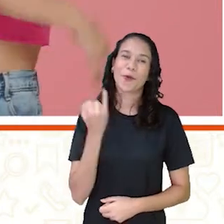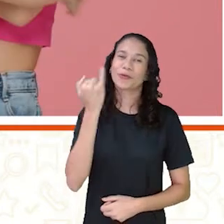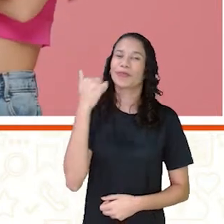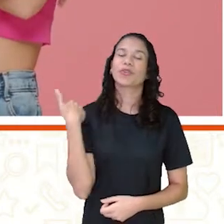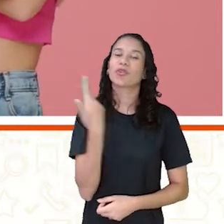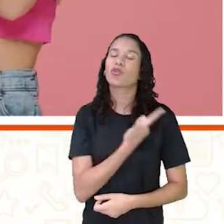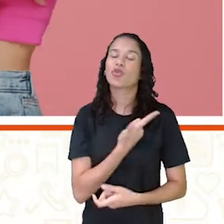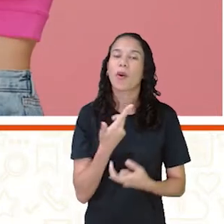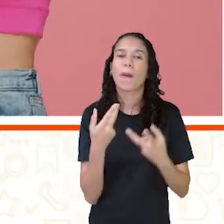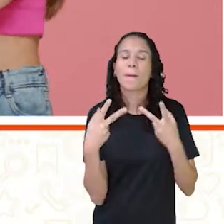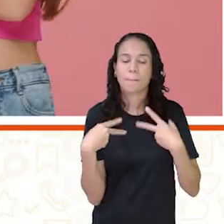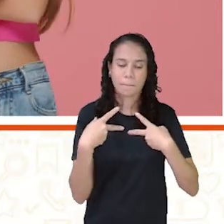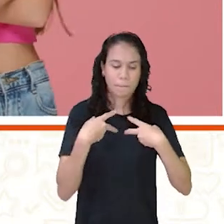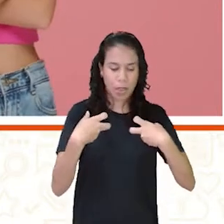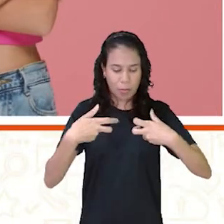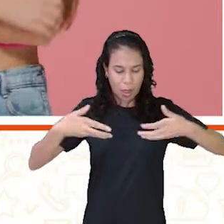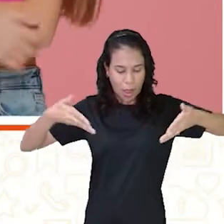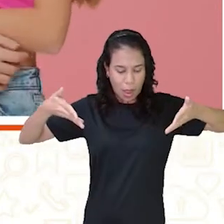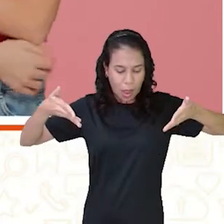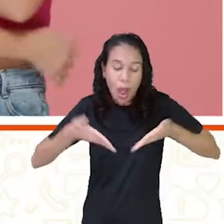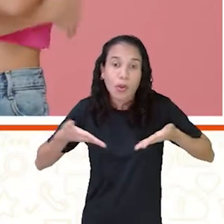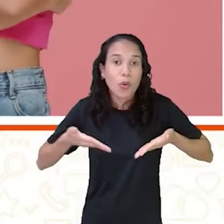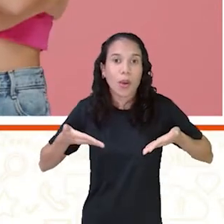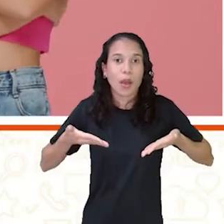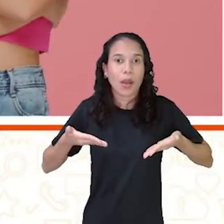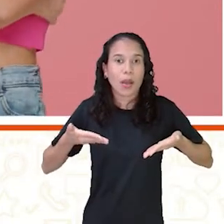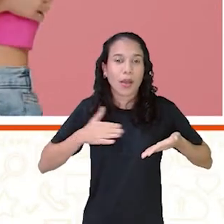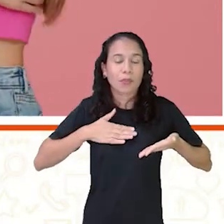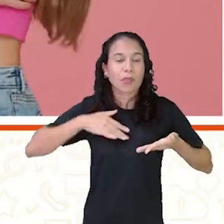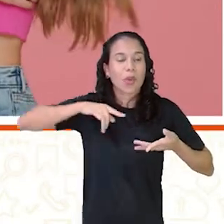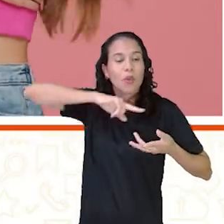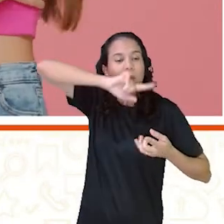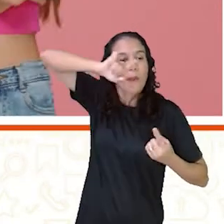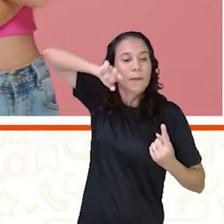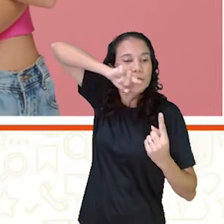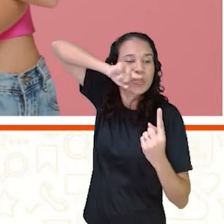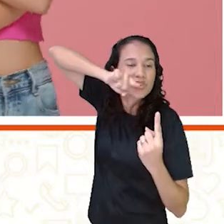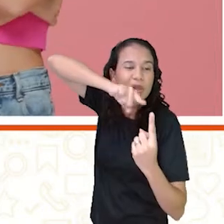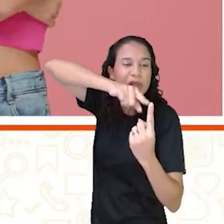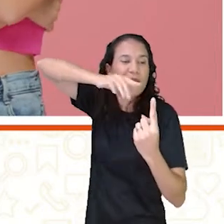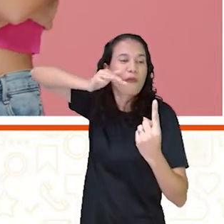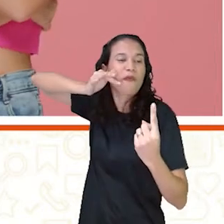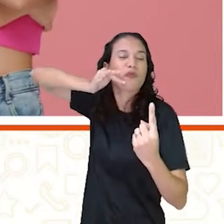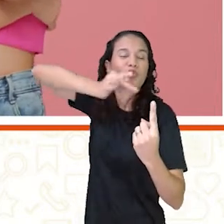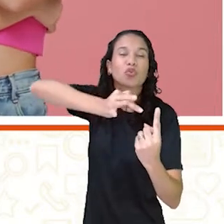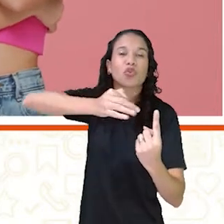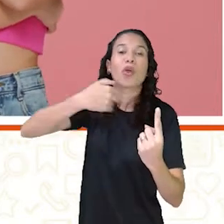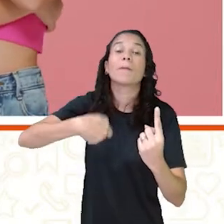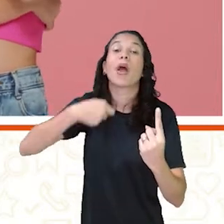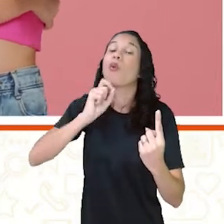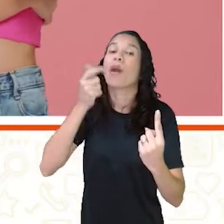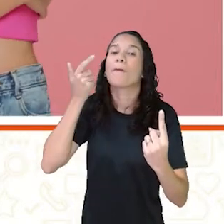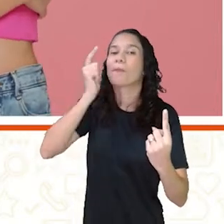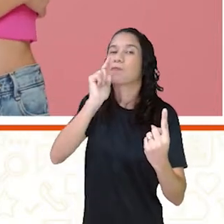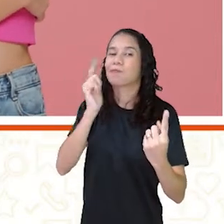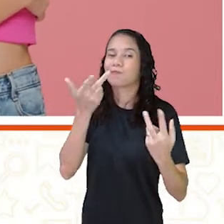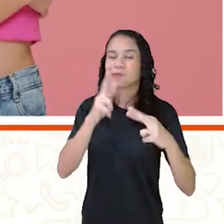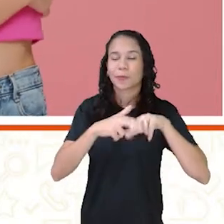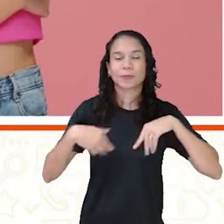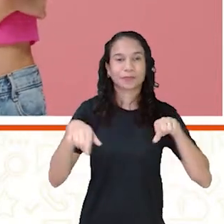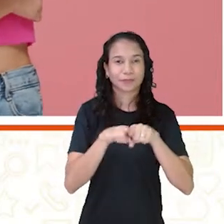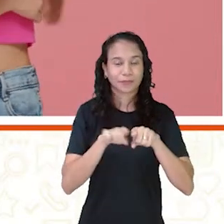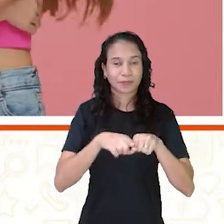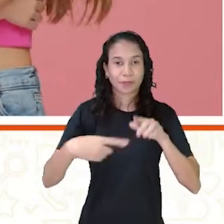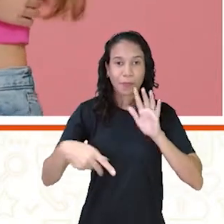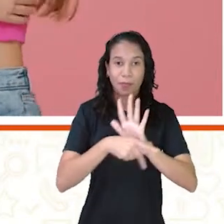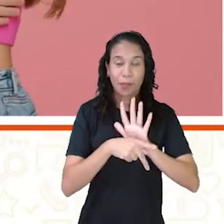precisa saber o lugar que a gente ocupa no mundo. Onde a gente está e onde a gente quer chegar. O que a gente precisa para a nossa vida. Definir